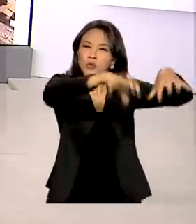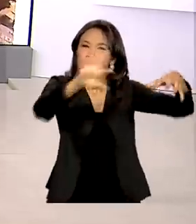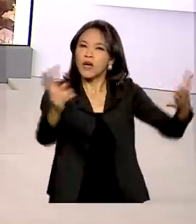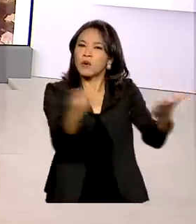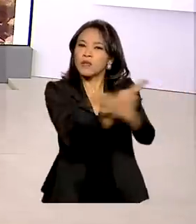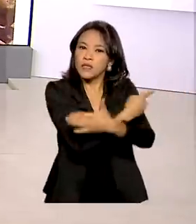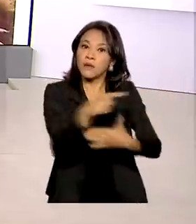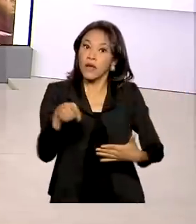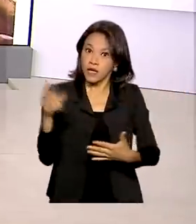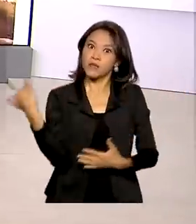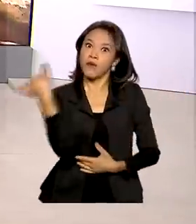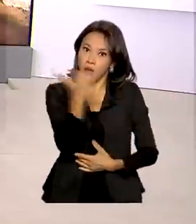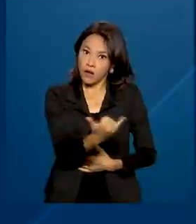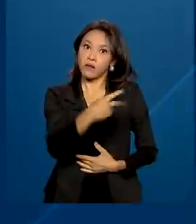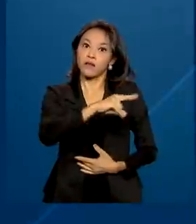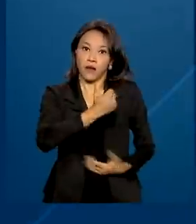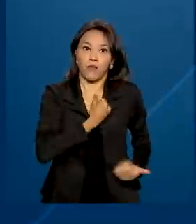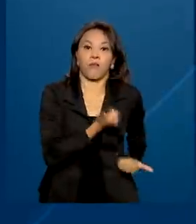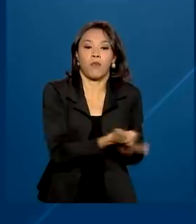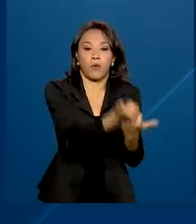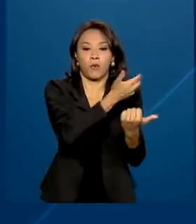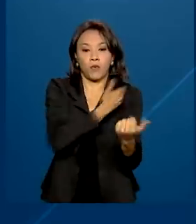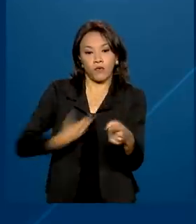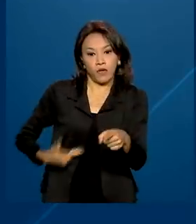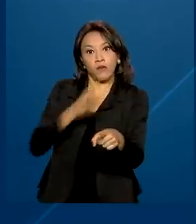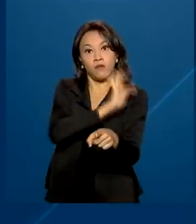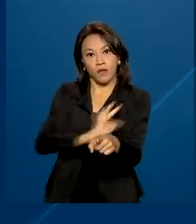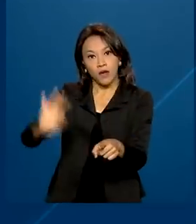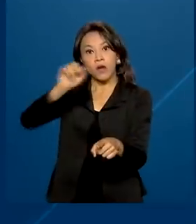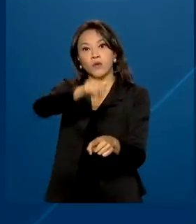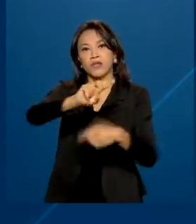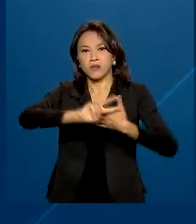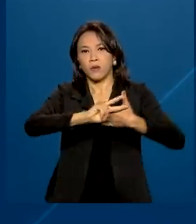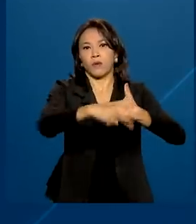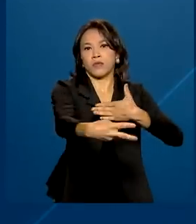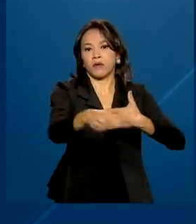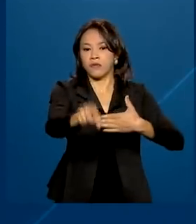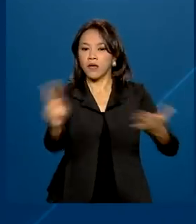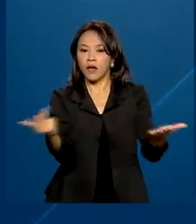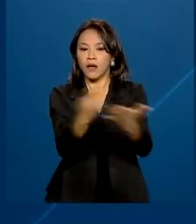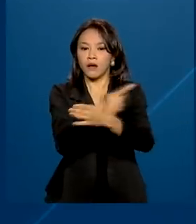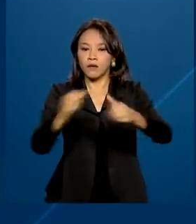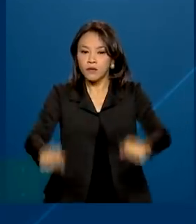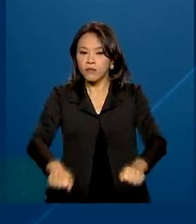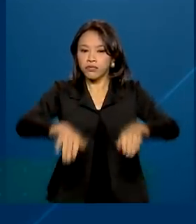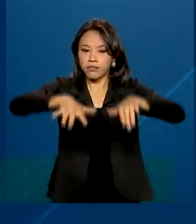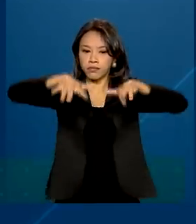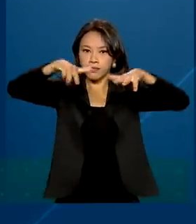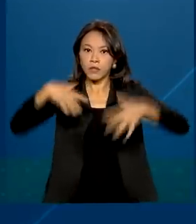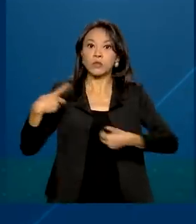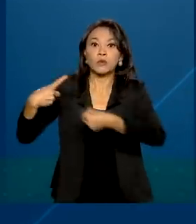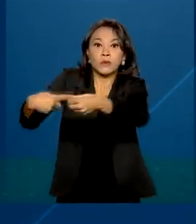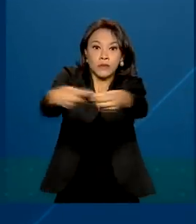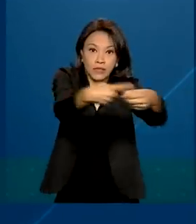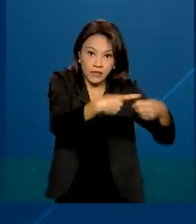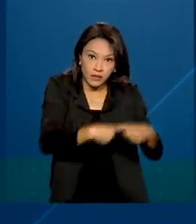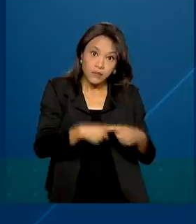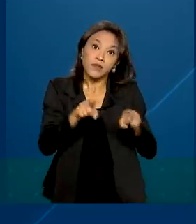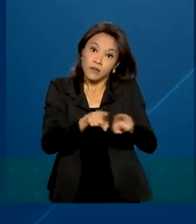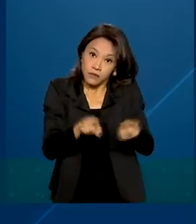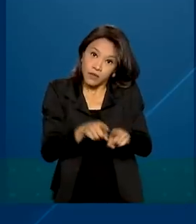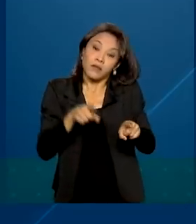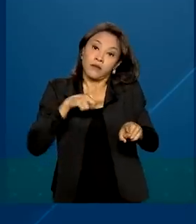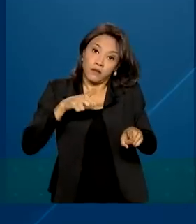reforço de ajuda do governo federal para minimizar os impactos dos alagamentos na infraestrutura dos municípios e na vida dos